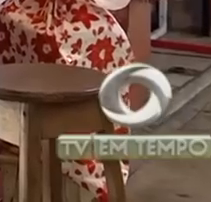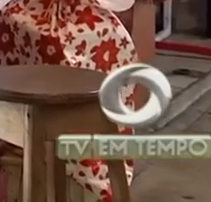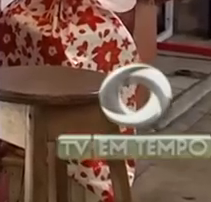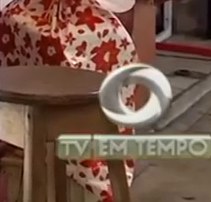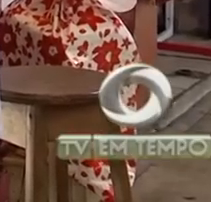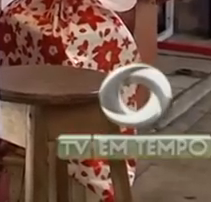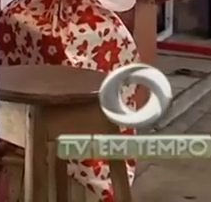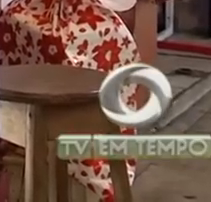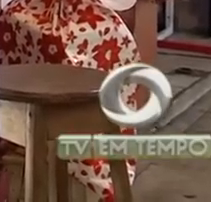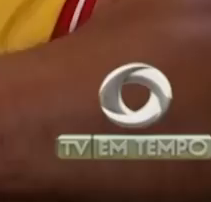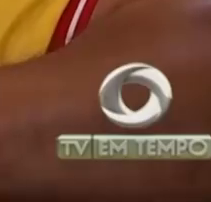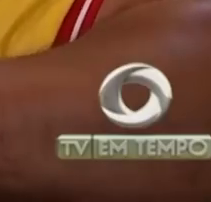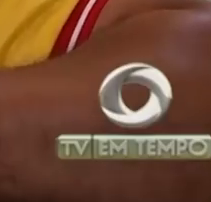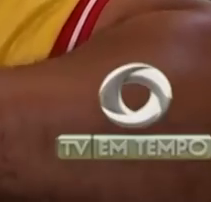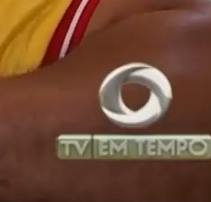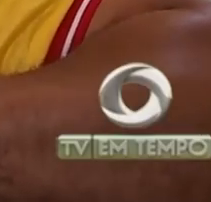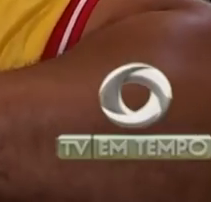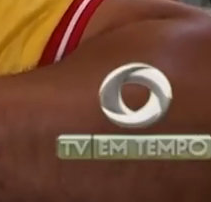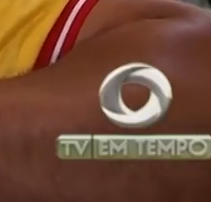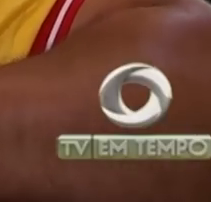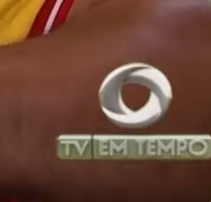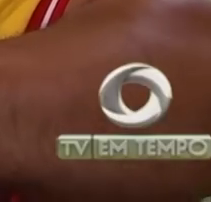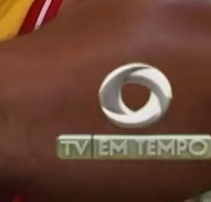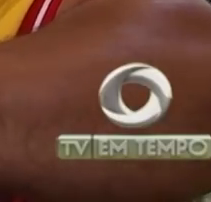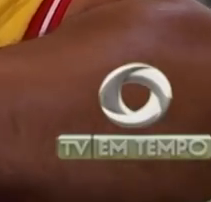vive inseguro. A